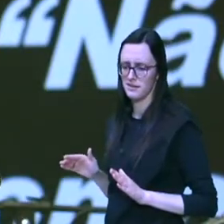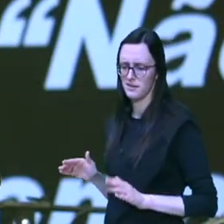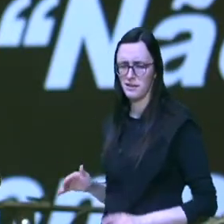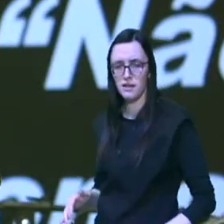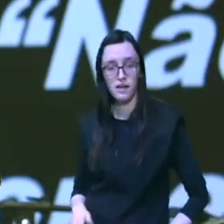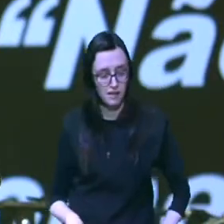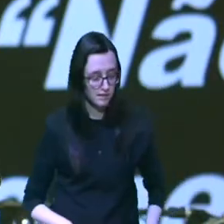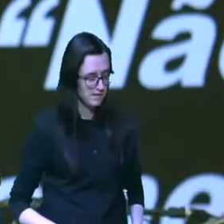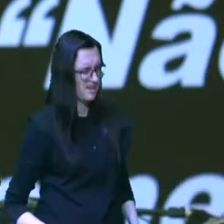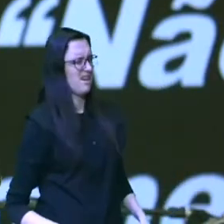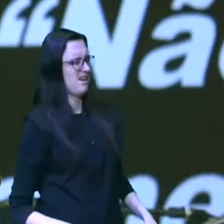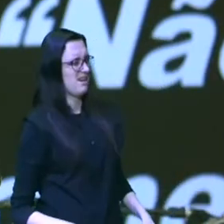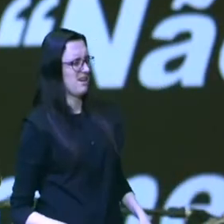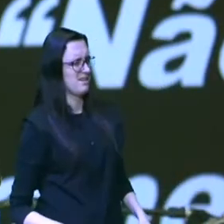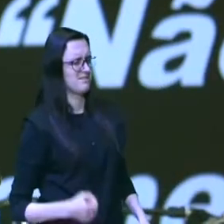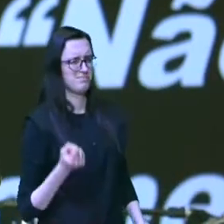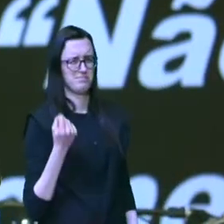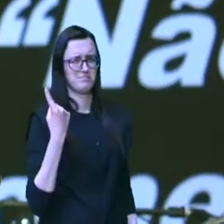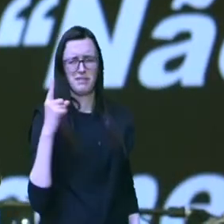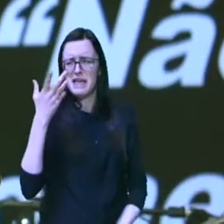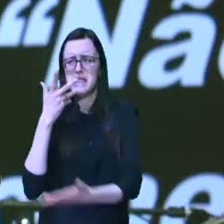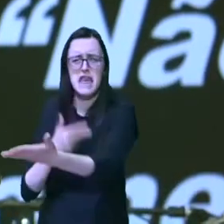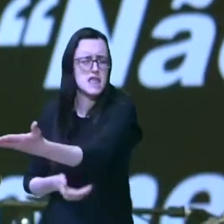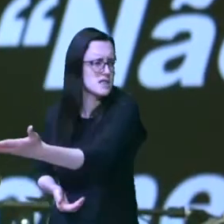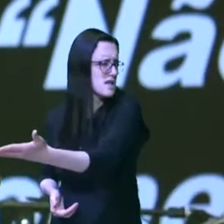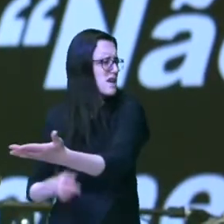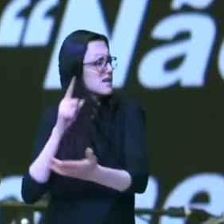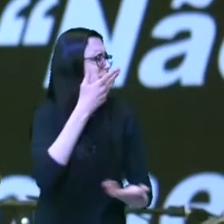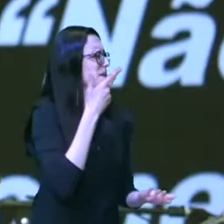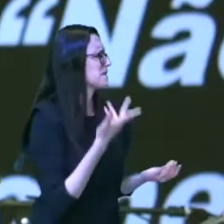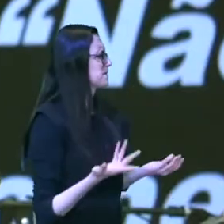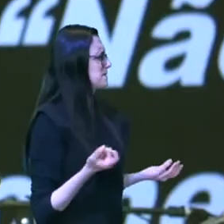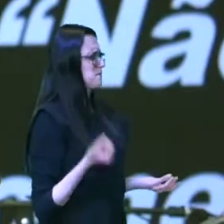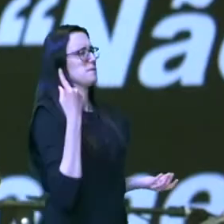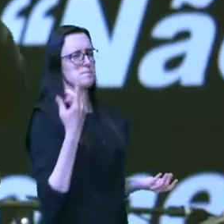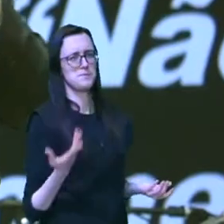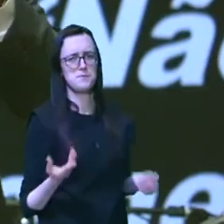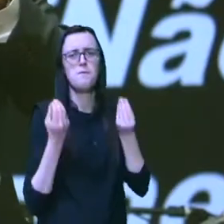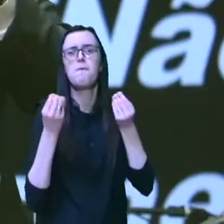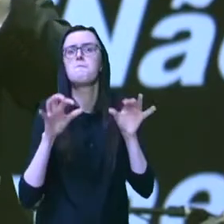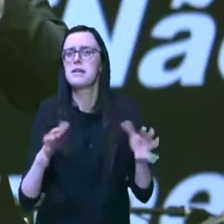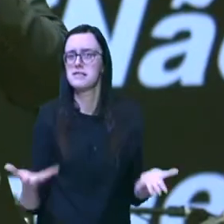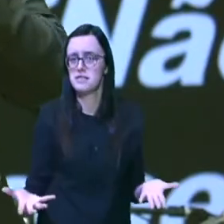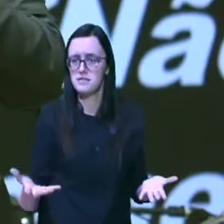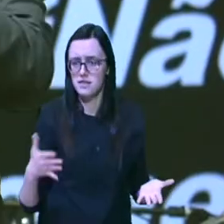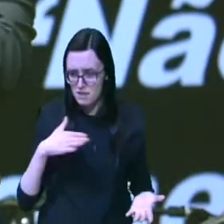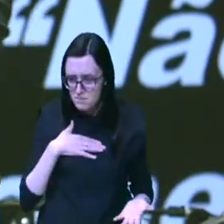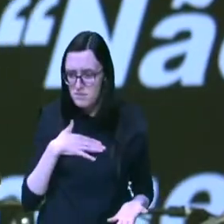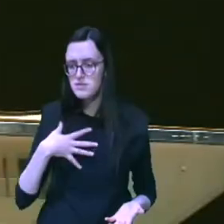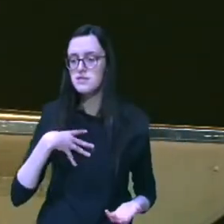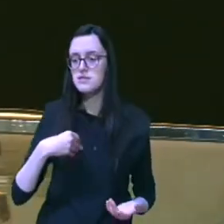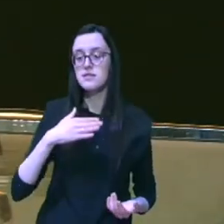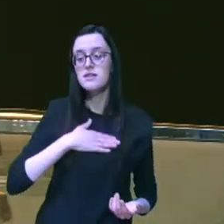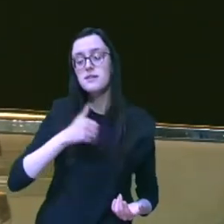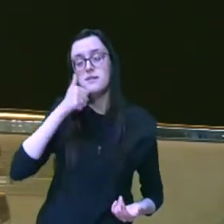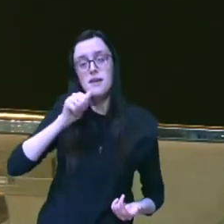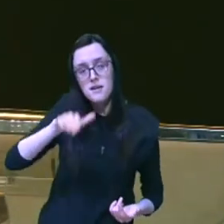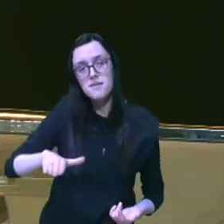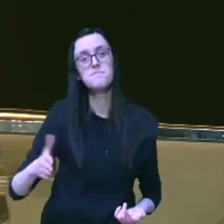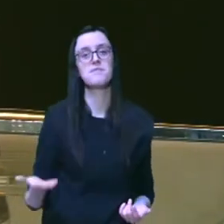estranho isso mulher casada uma criança que absurdo como assim a minha criança a minha menina